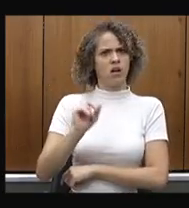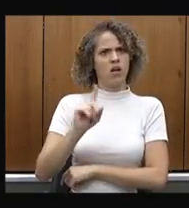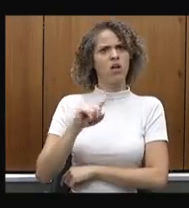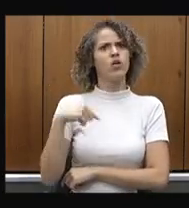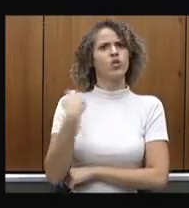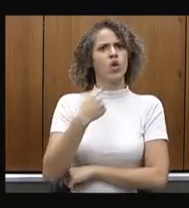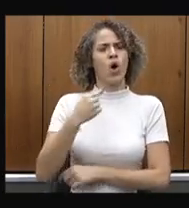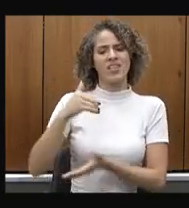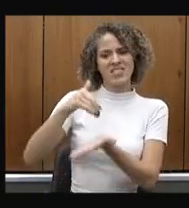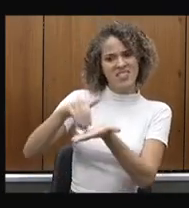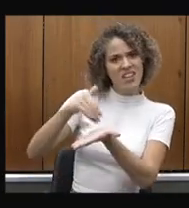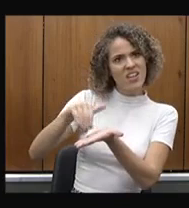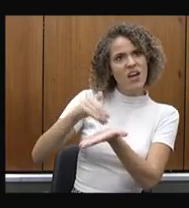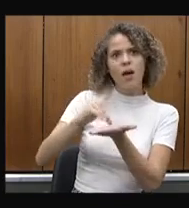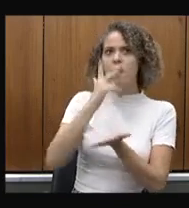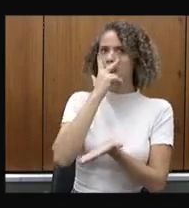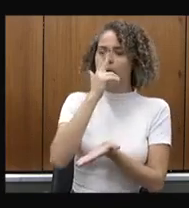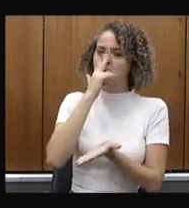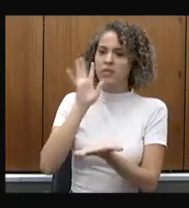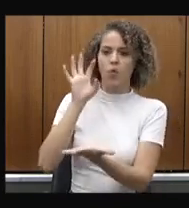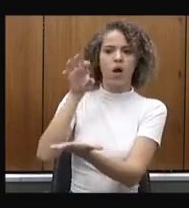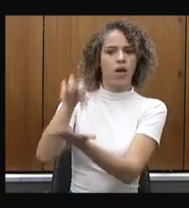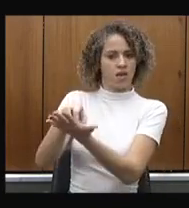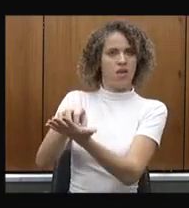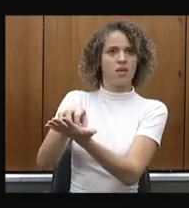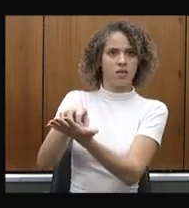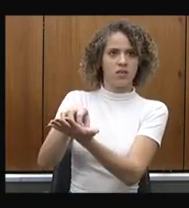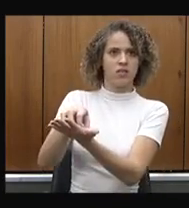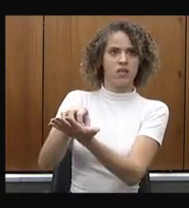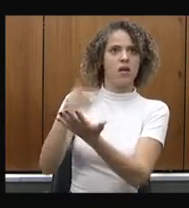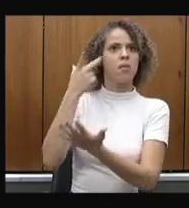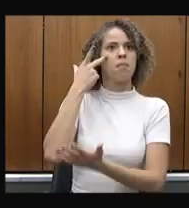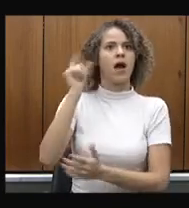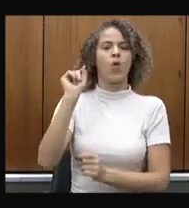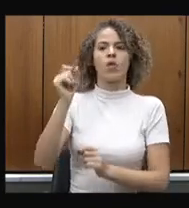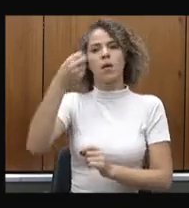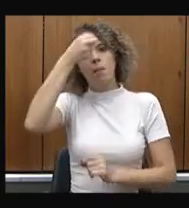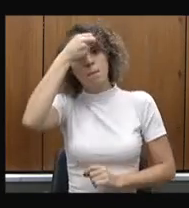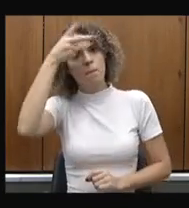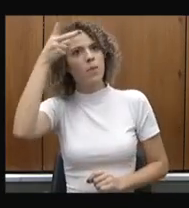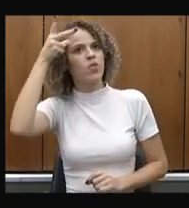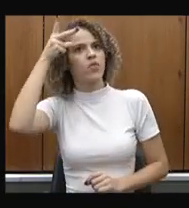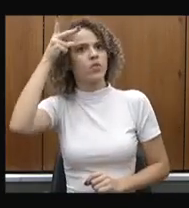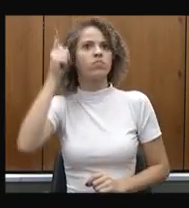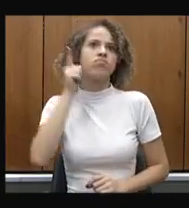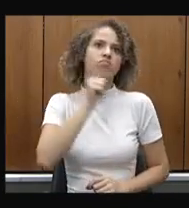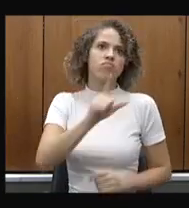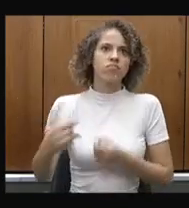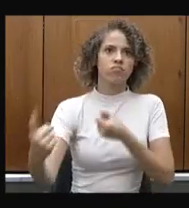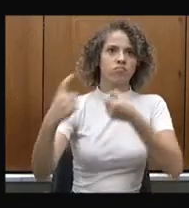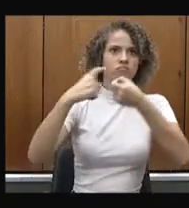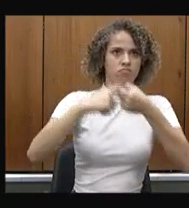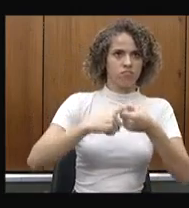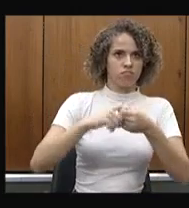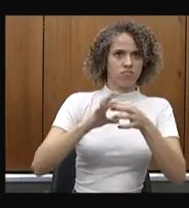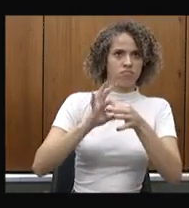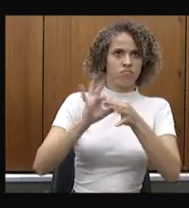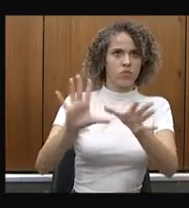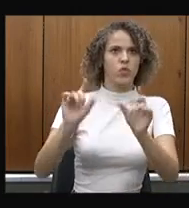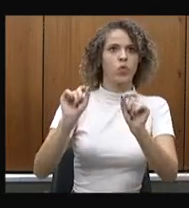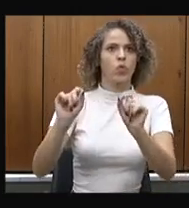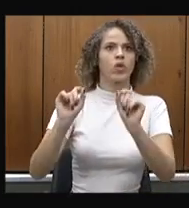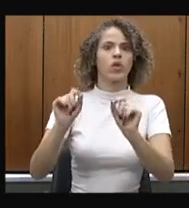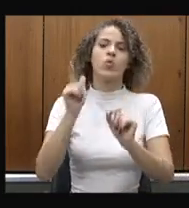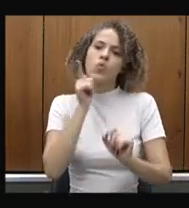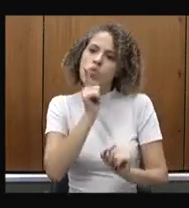secretariados tem que haver uma rede e as prefeituras os prefeitos os consórcios tem que ser livre pra colocar lá pra